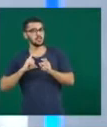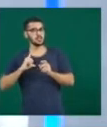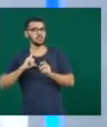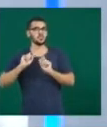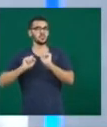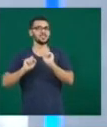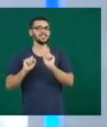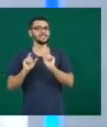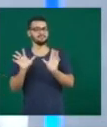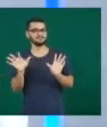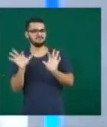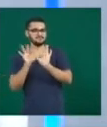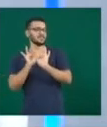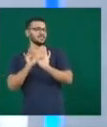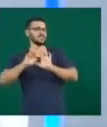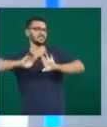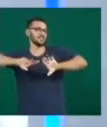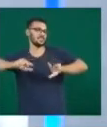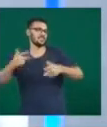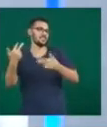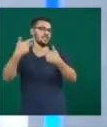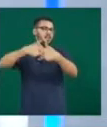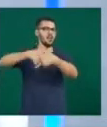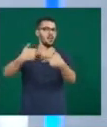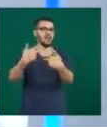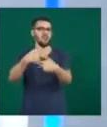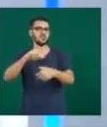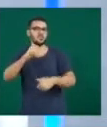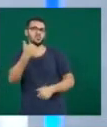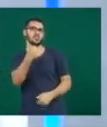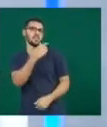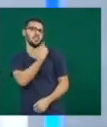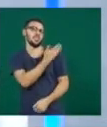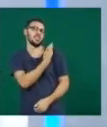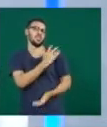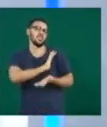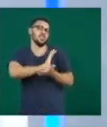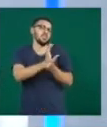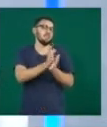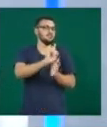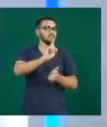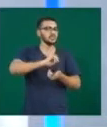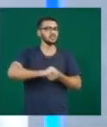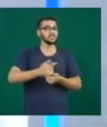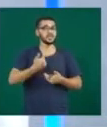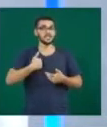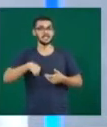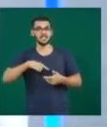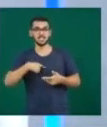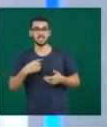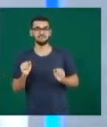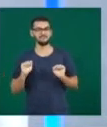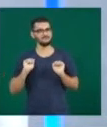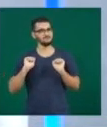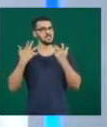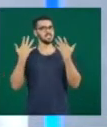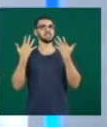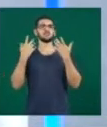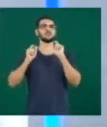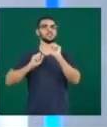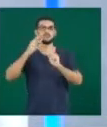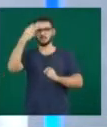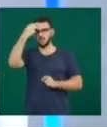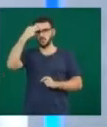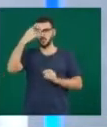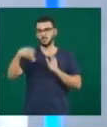todas as etnias, não discrimina e é nesse sentido que a gente comemora, então, a memória do mestre João Pequeno de Paxinha,